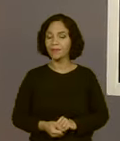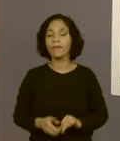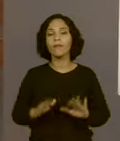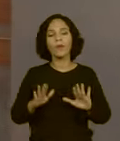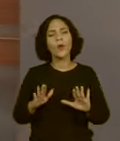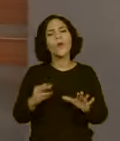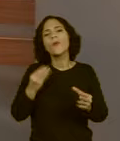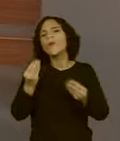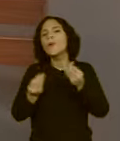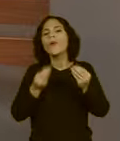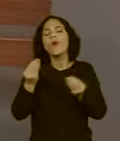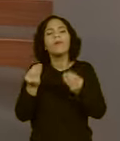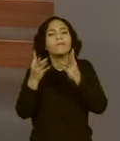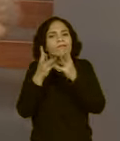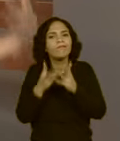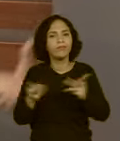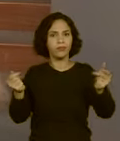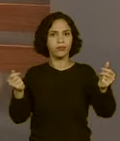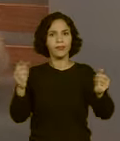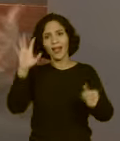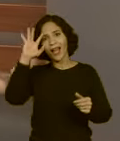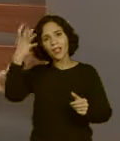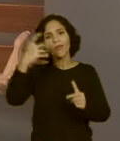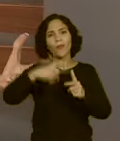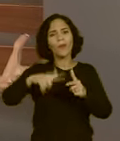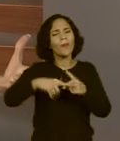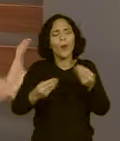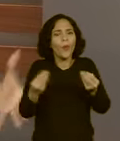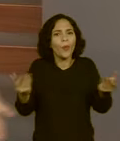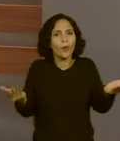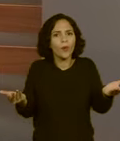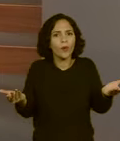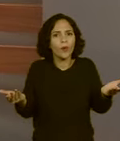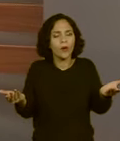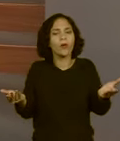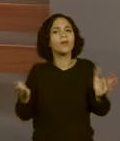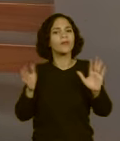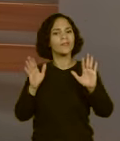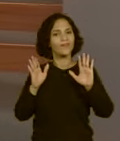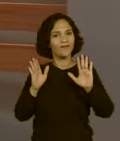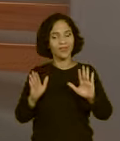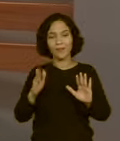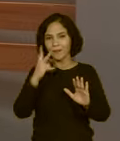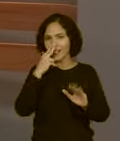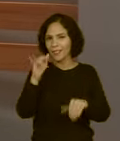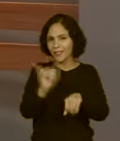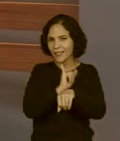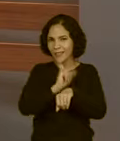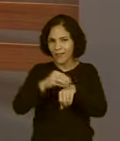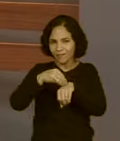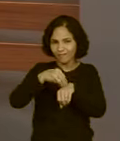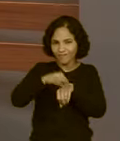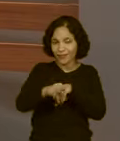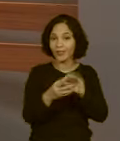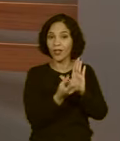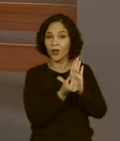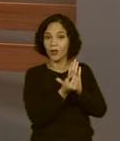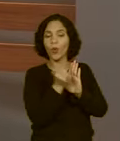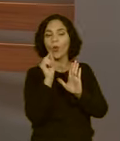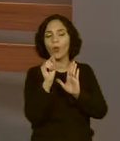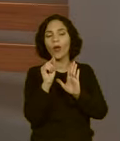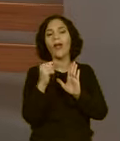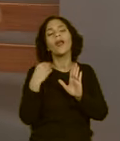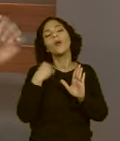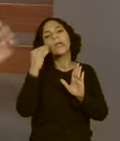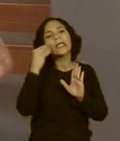Como é que a gente sana isso? Como é que a gente resolve essa questão? O grande pulo do gato, no caso do orçamento, é fazer uma